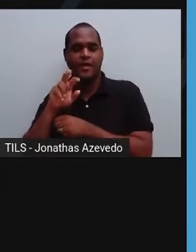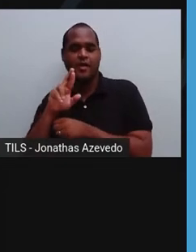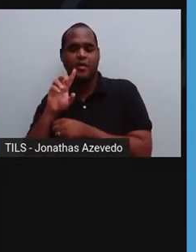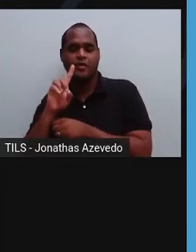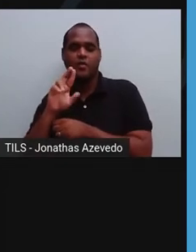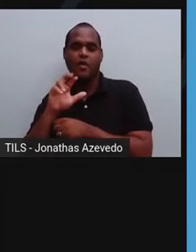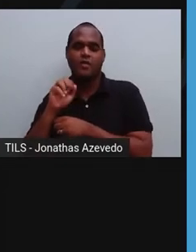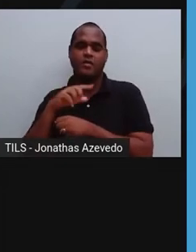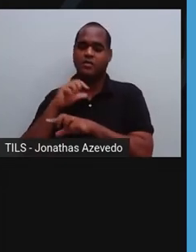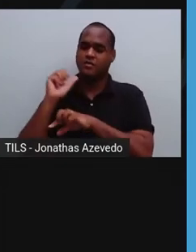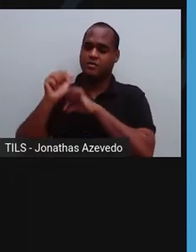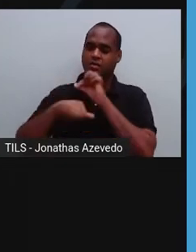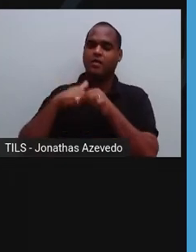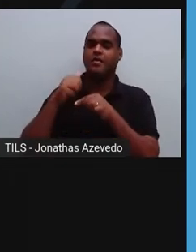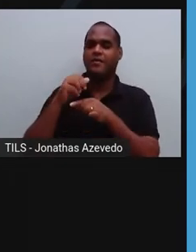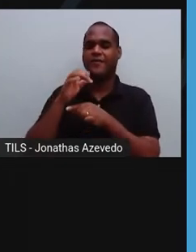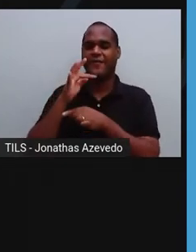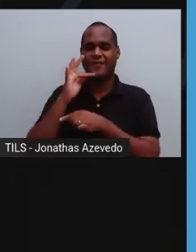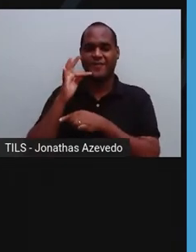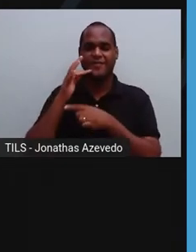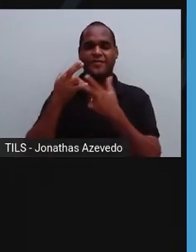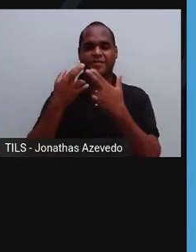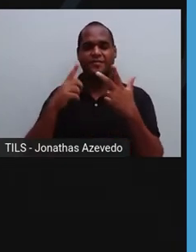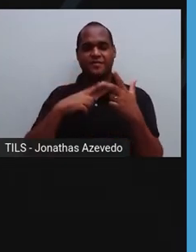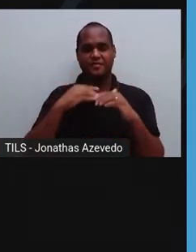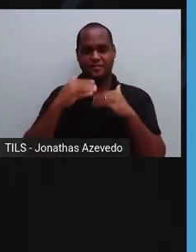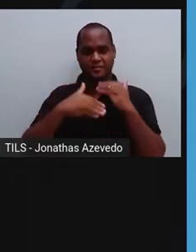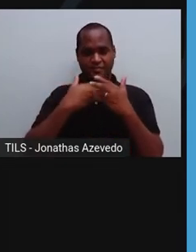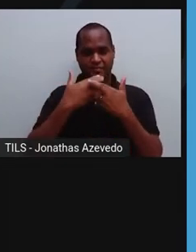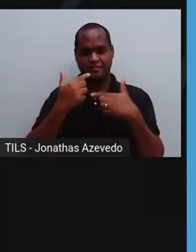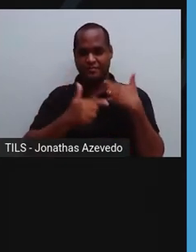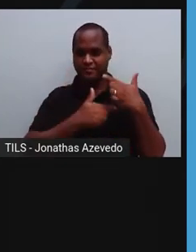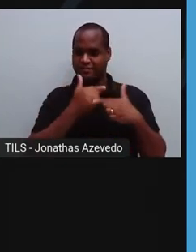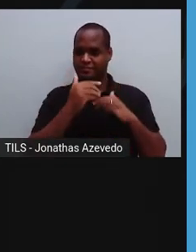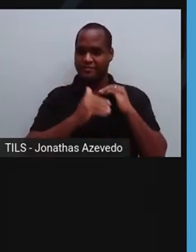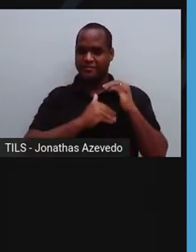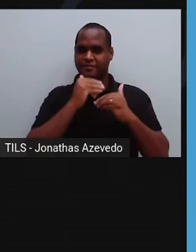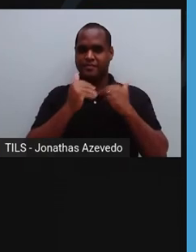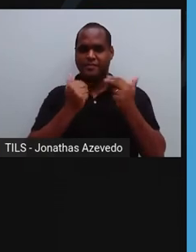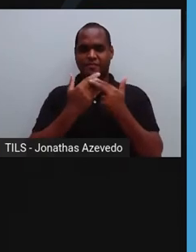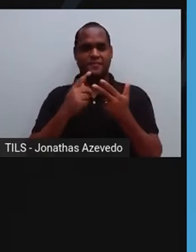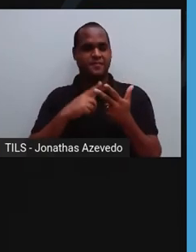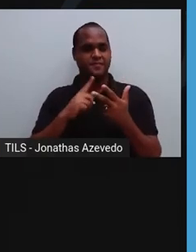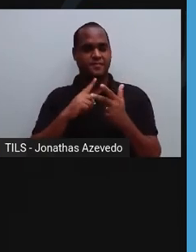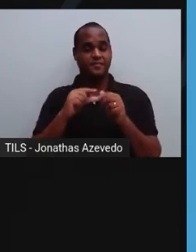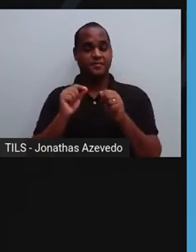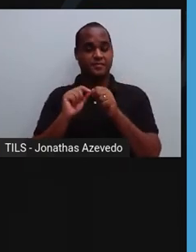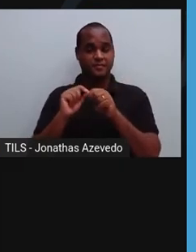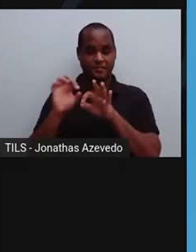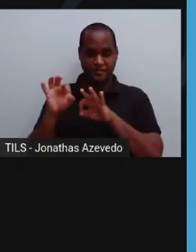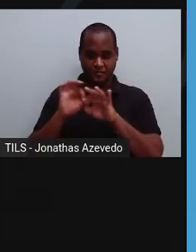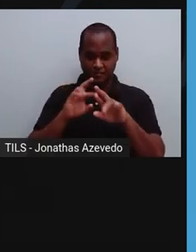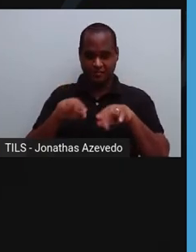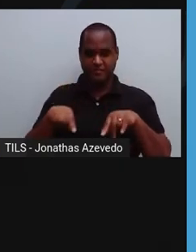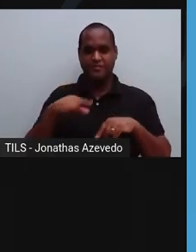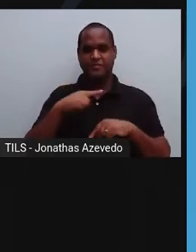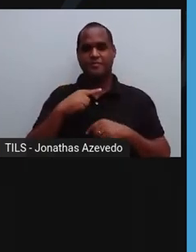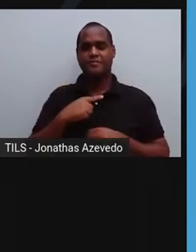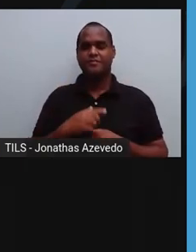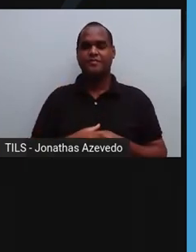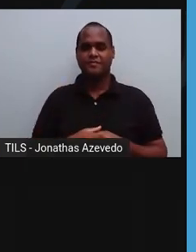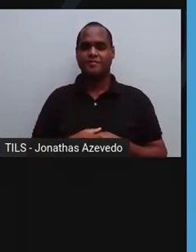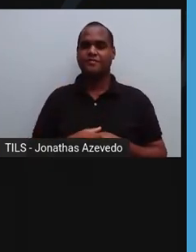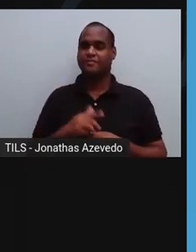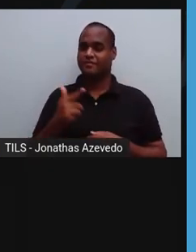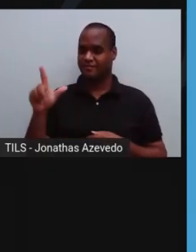a frutose em álcool etílico. E daí ela trabalha nesse processo de elaboração do vinho, que tomado